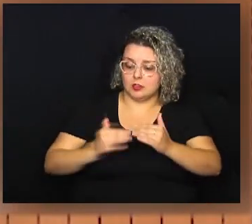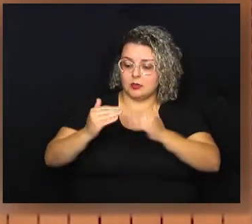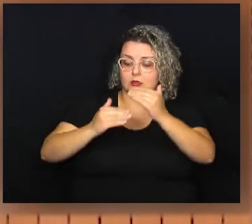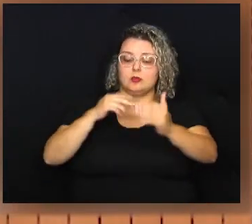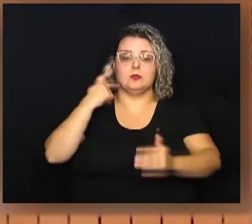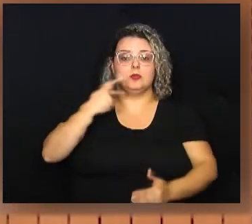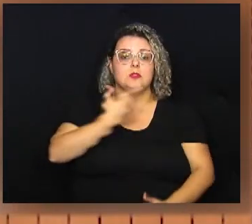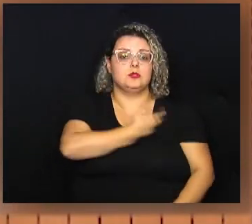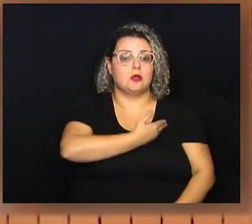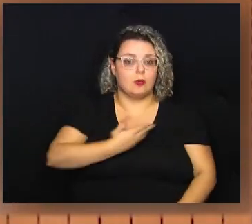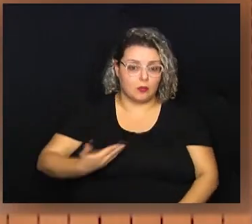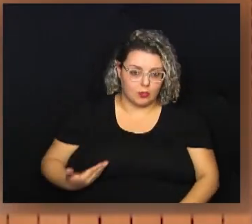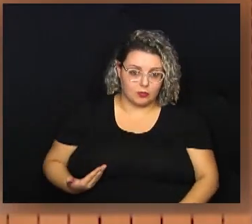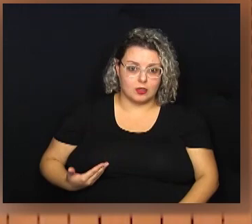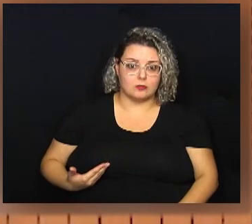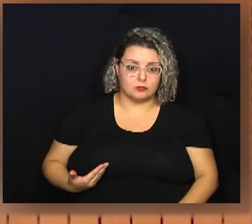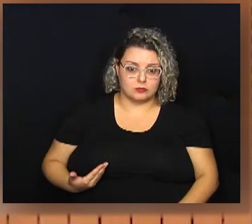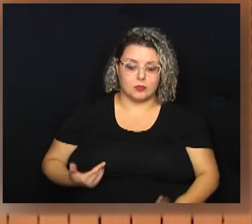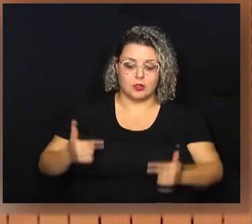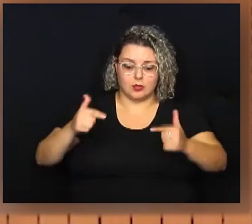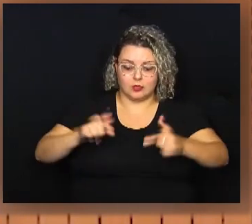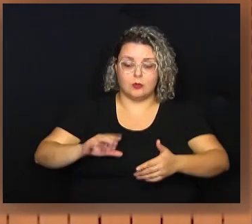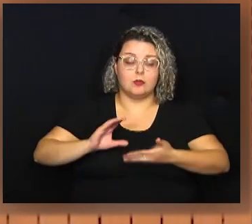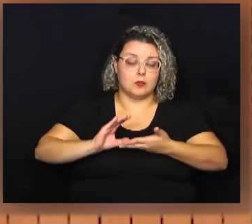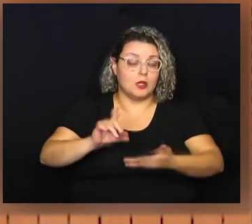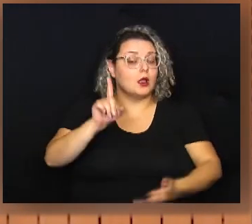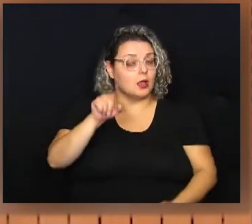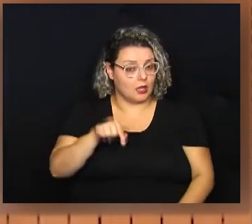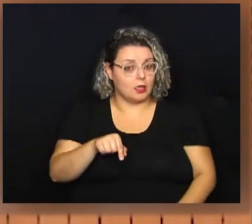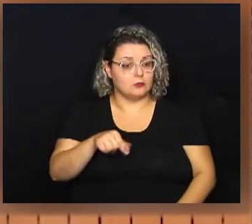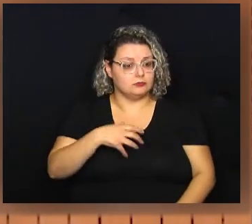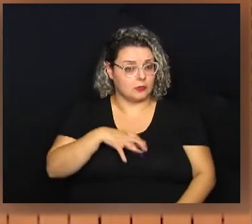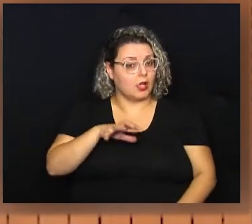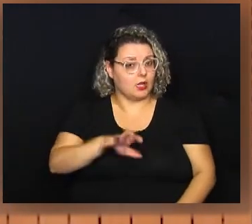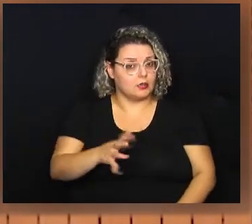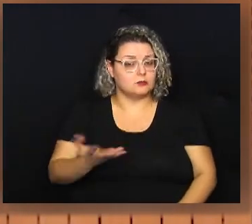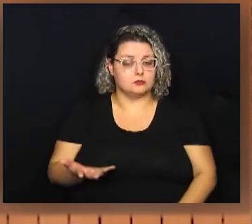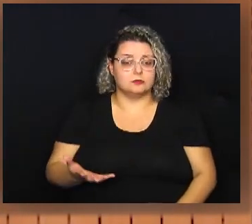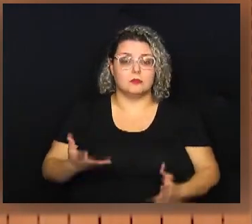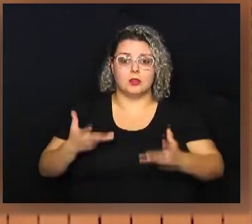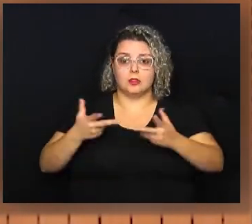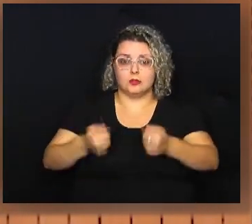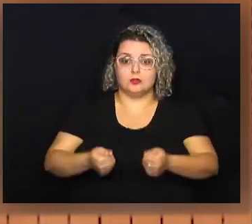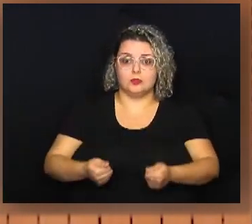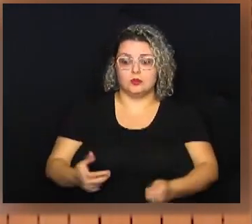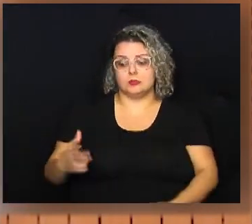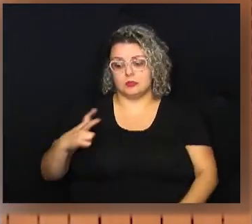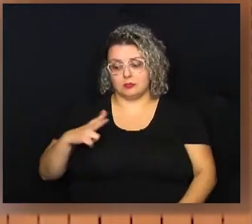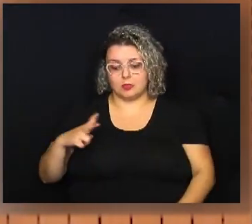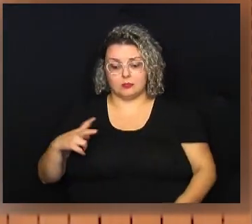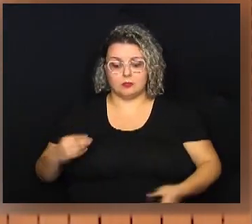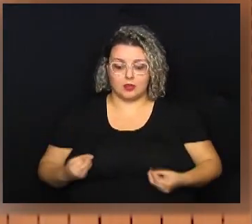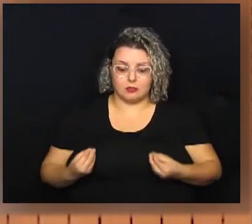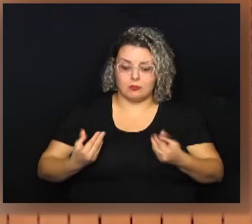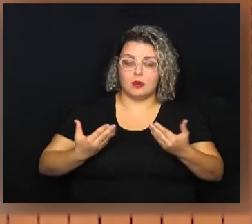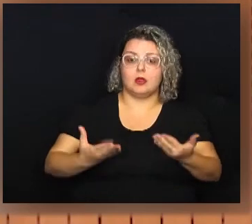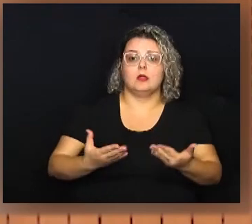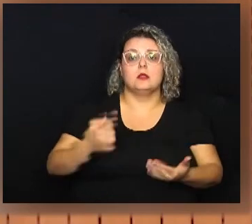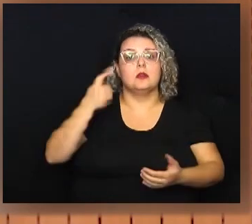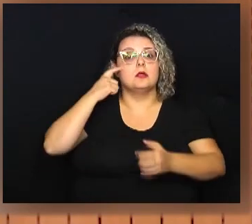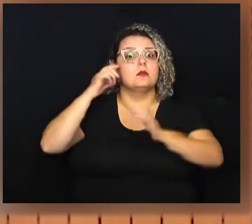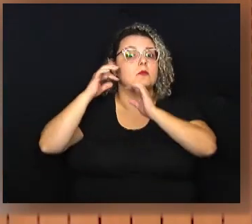enquanto construção de política pública. E o espaço do Conselho é para isso, para que todos possam levar as suas individualidades